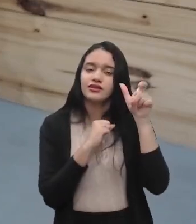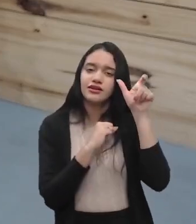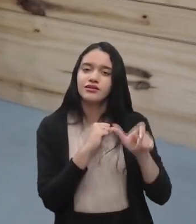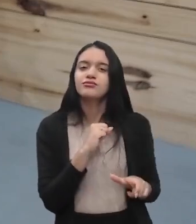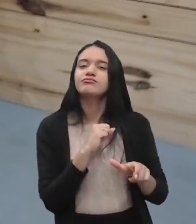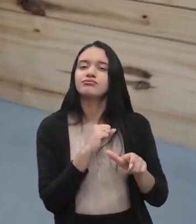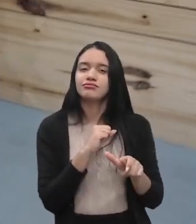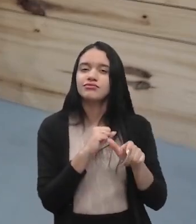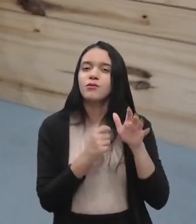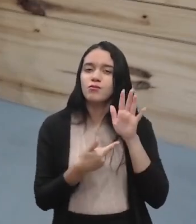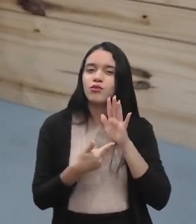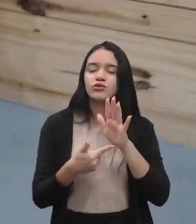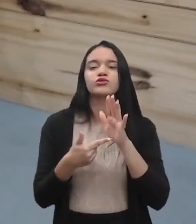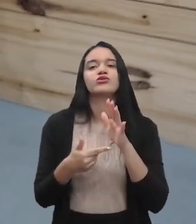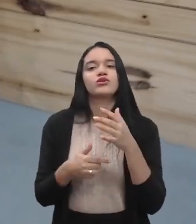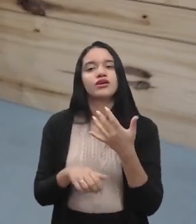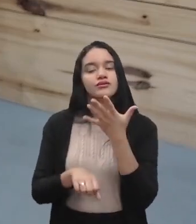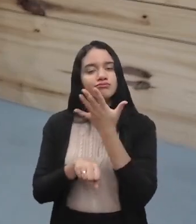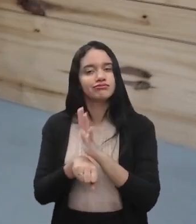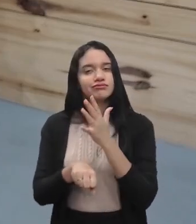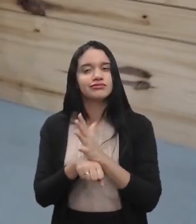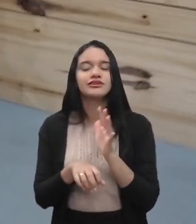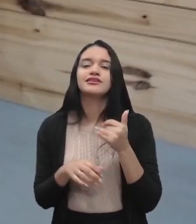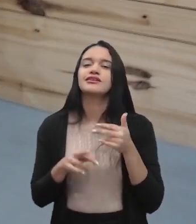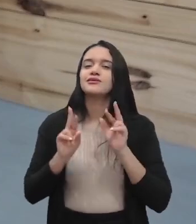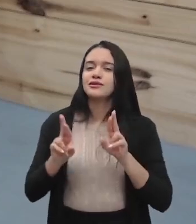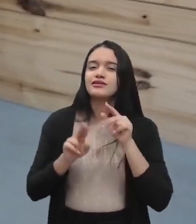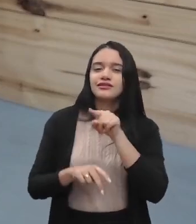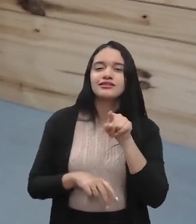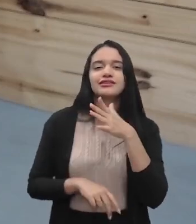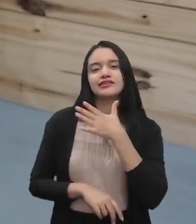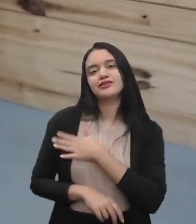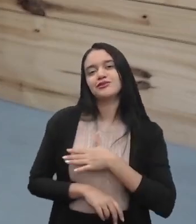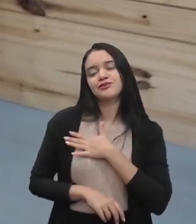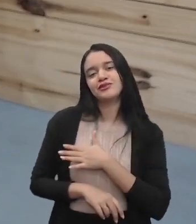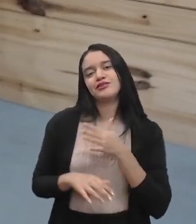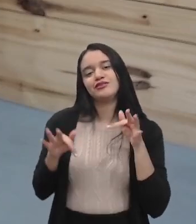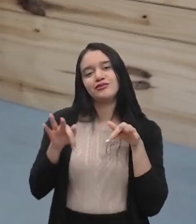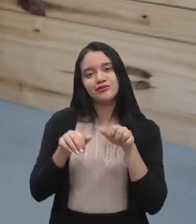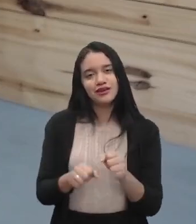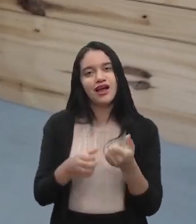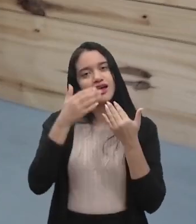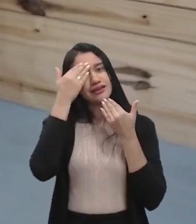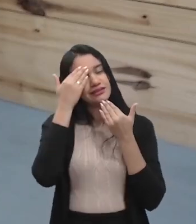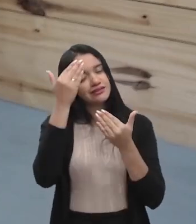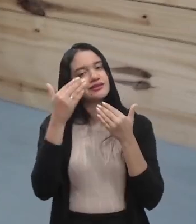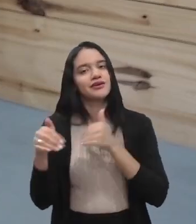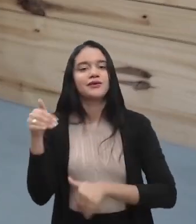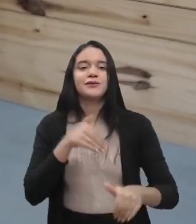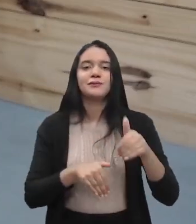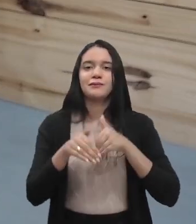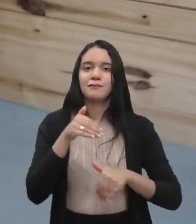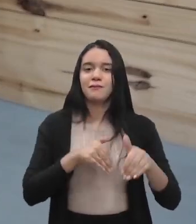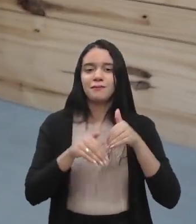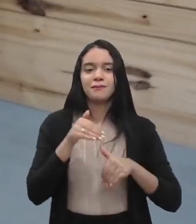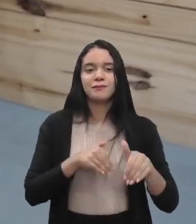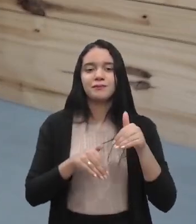a parte prática. Espero que vocês tenham gostado. finalizo aqui agradecendo a participação dos nossos